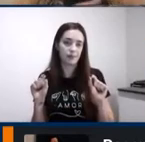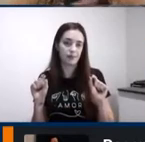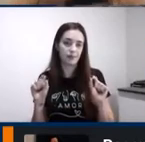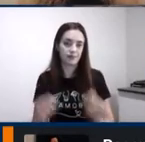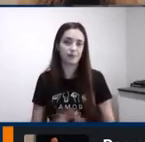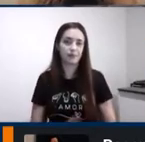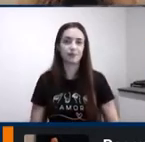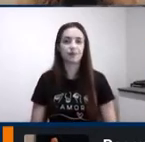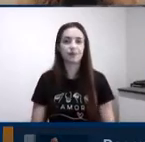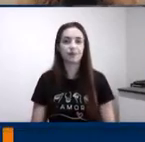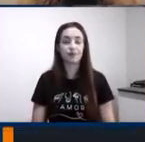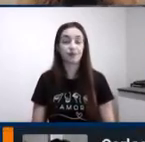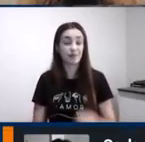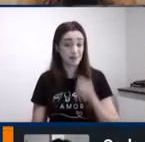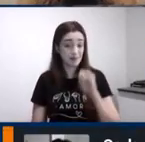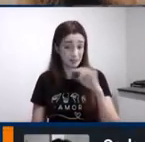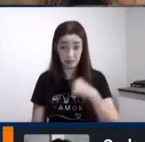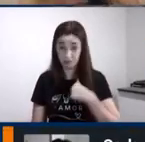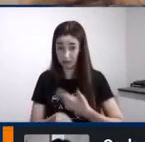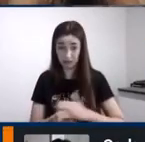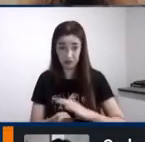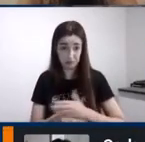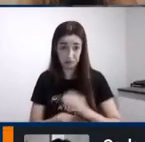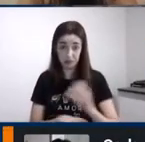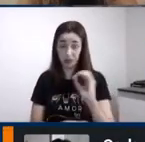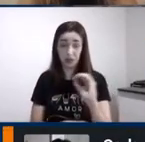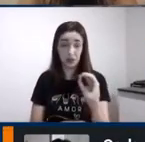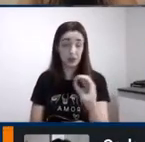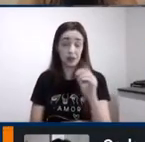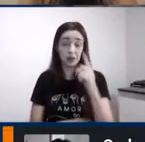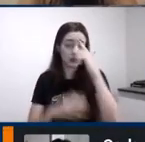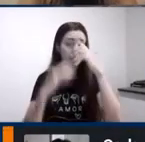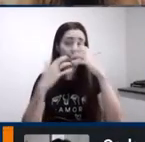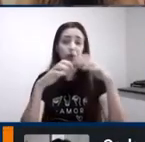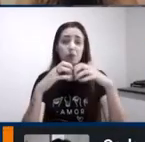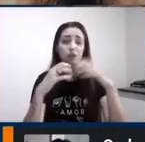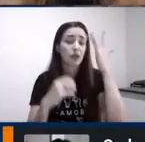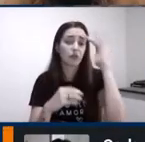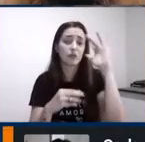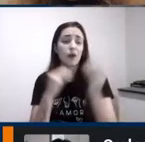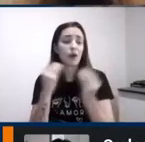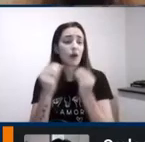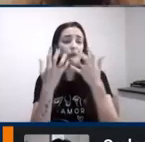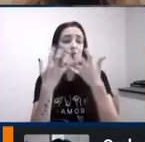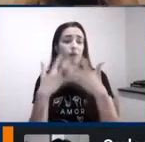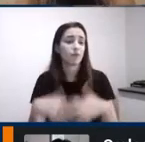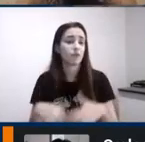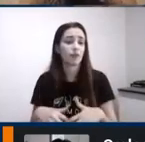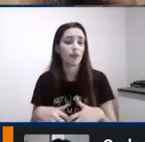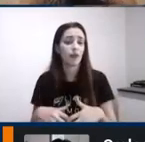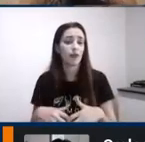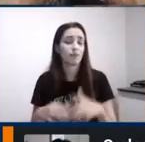se eu não exercito o cérebro não sabe o que é funcionar de forma exercitada